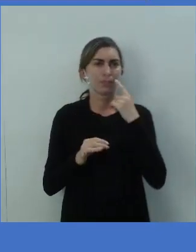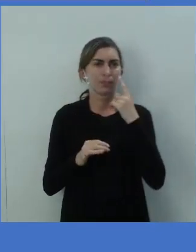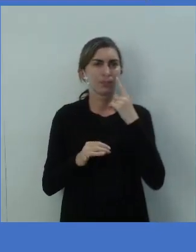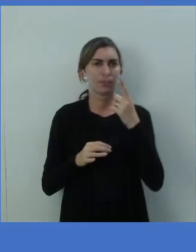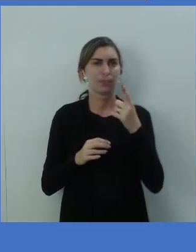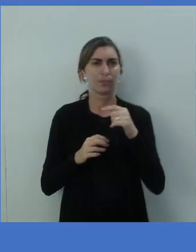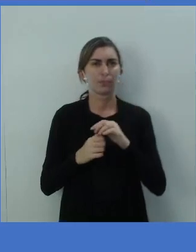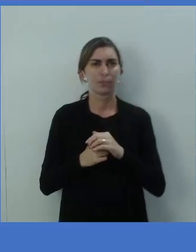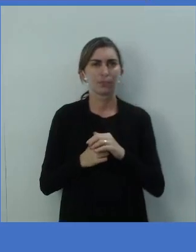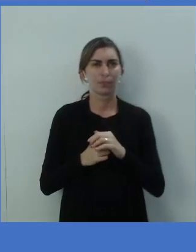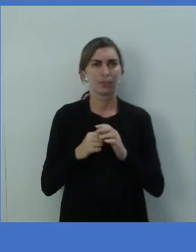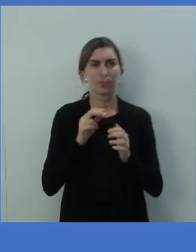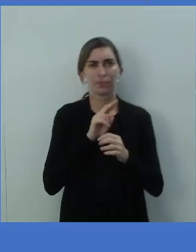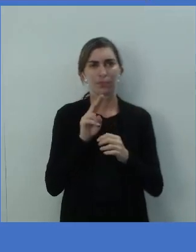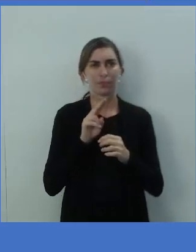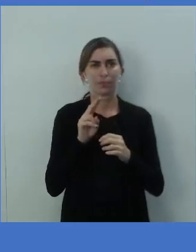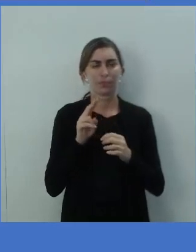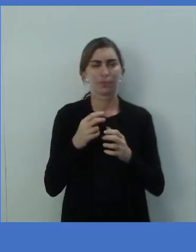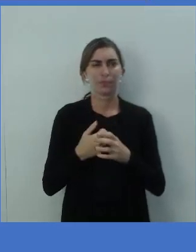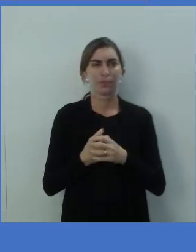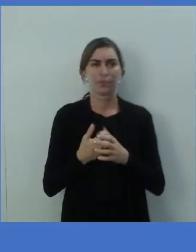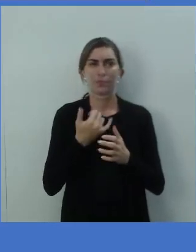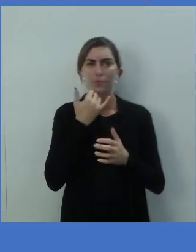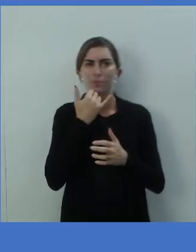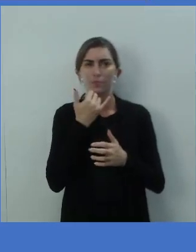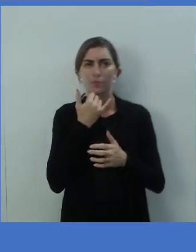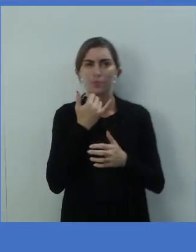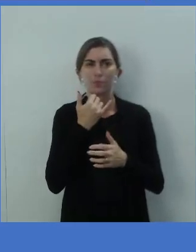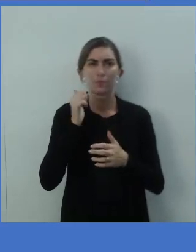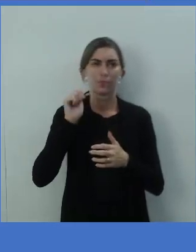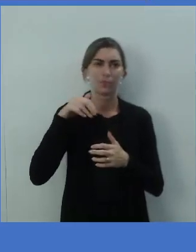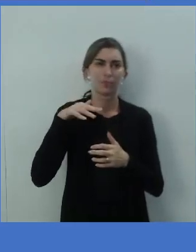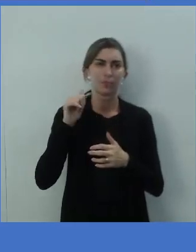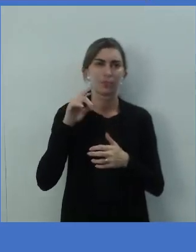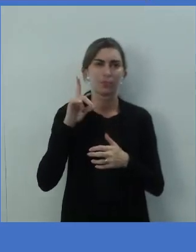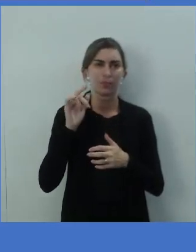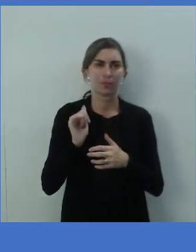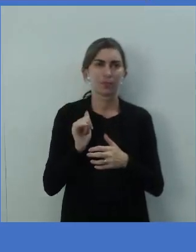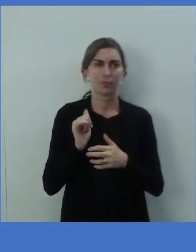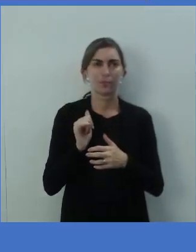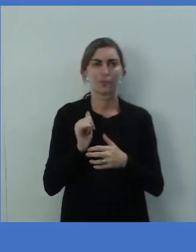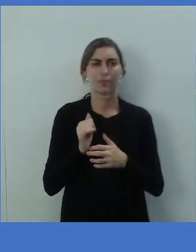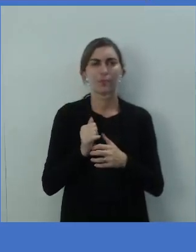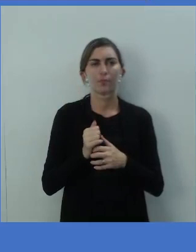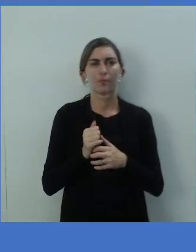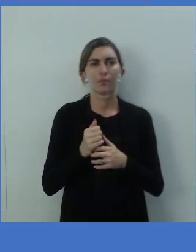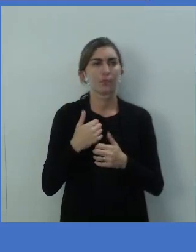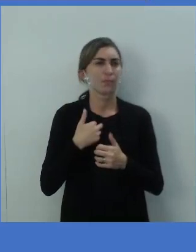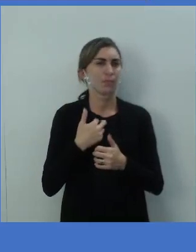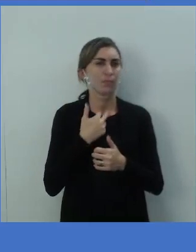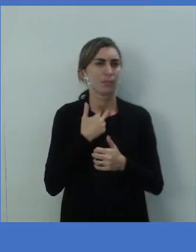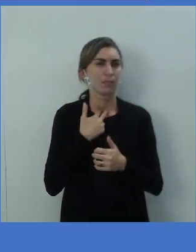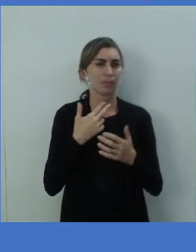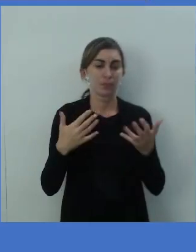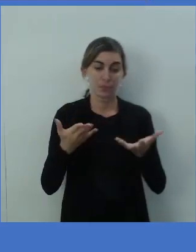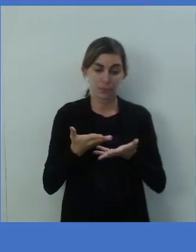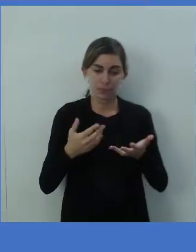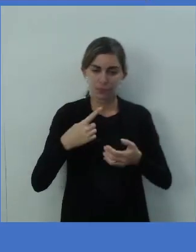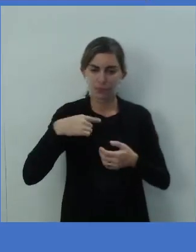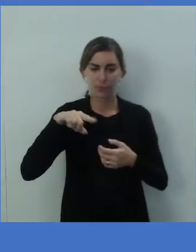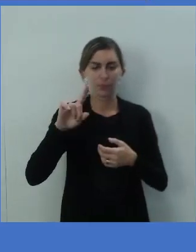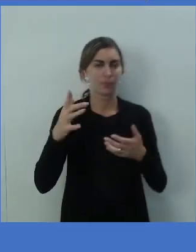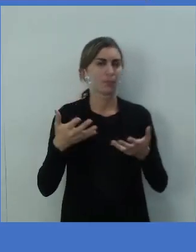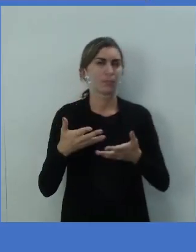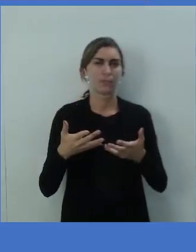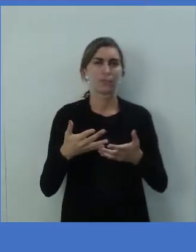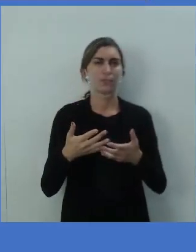Sorry, Amanda. Desculpa, Amanda. I can't go now. Eu não posso ir agora. I am